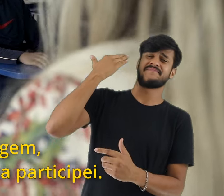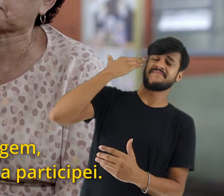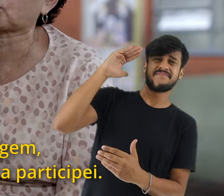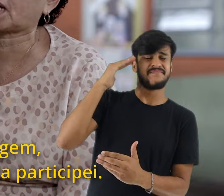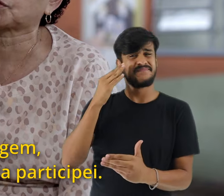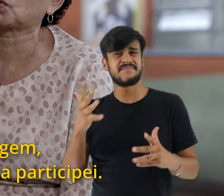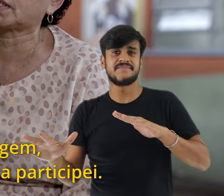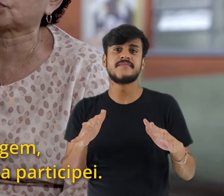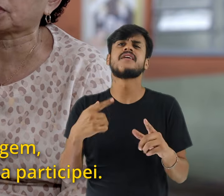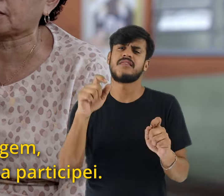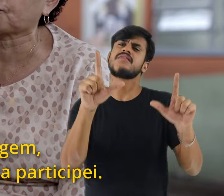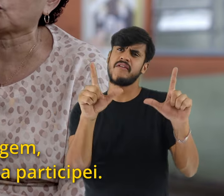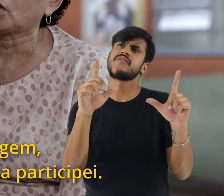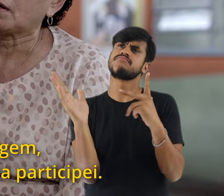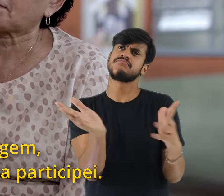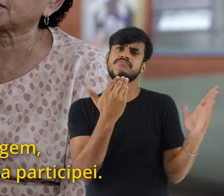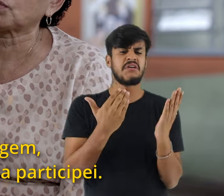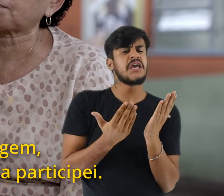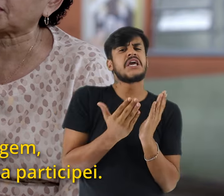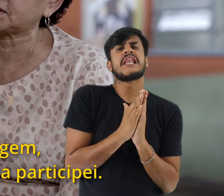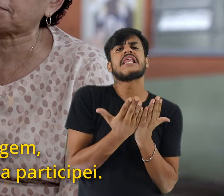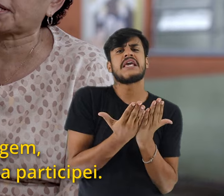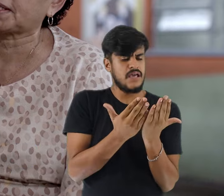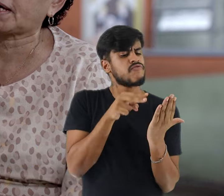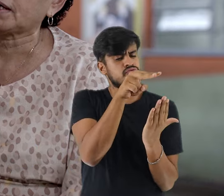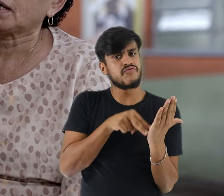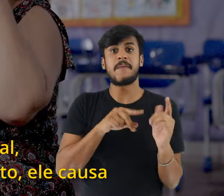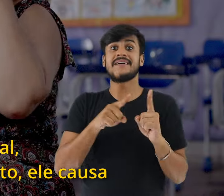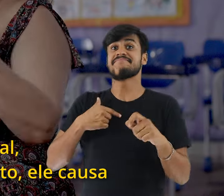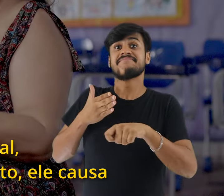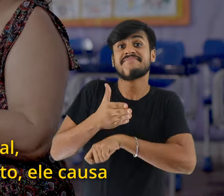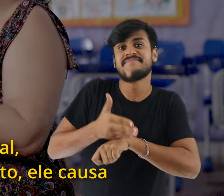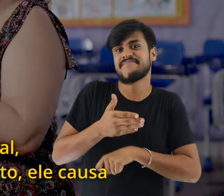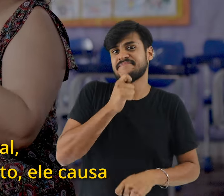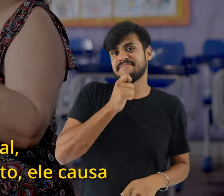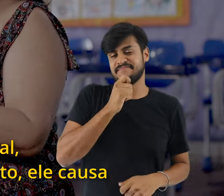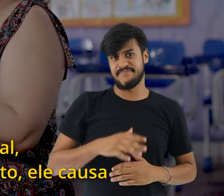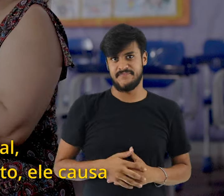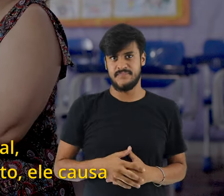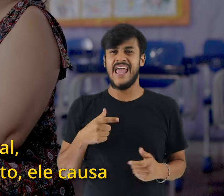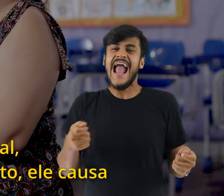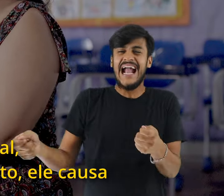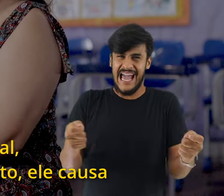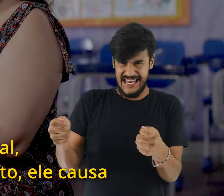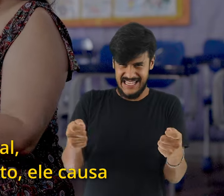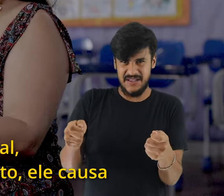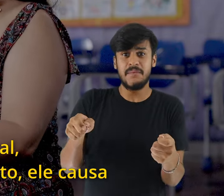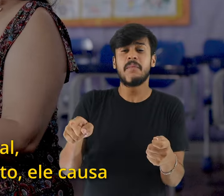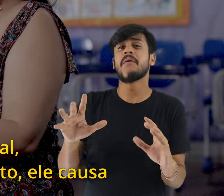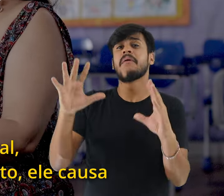via na reportagem, eu lia nos livros, mas nunca participei. O garimpe legal causa o desmatamento,